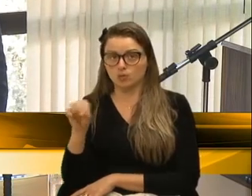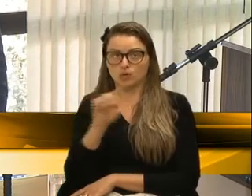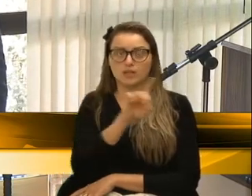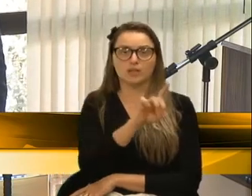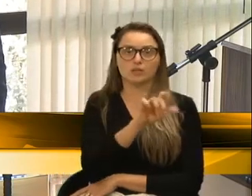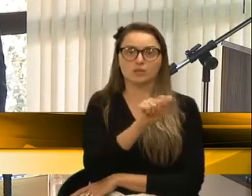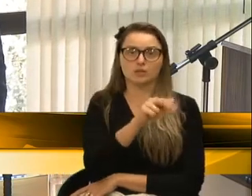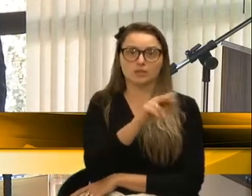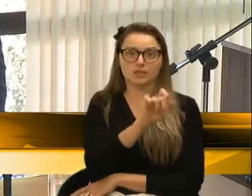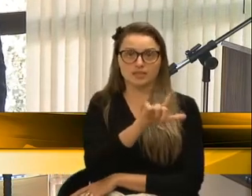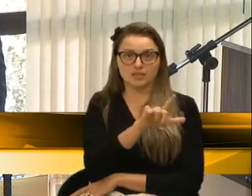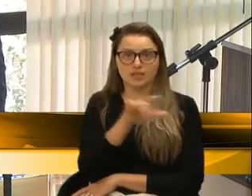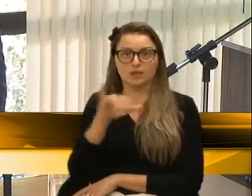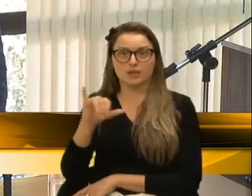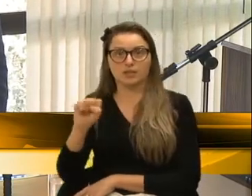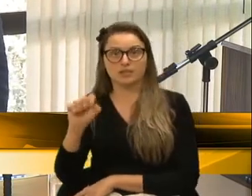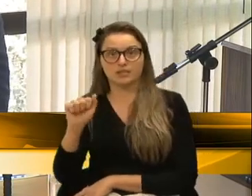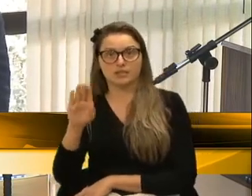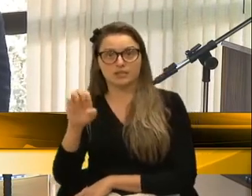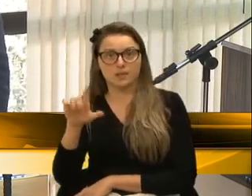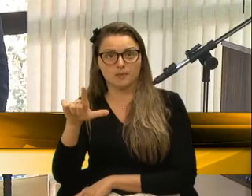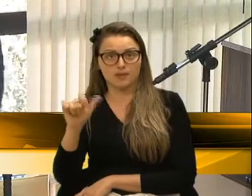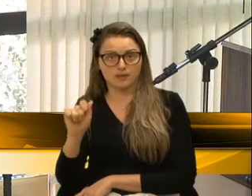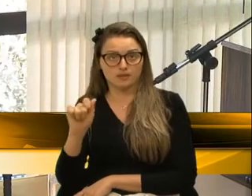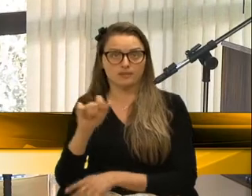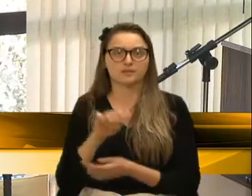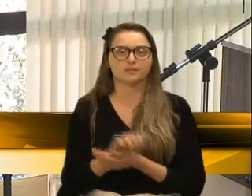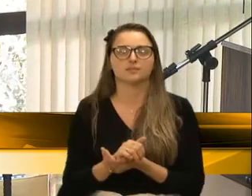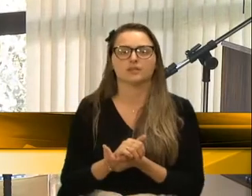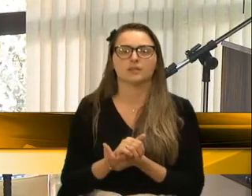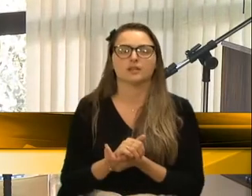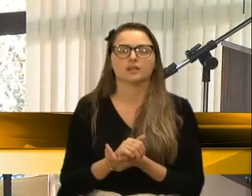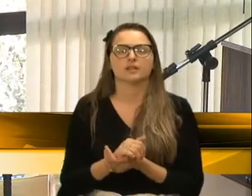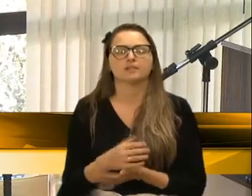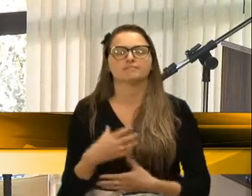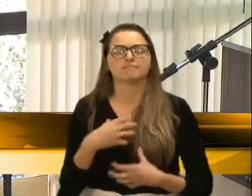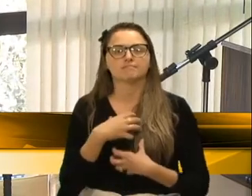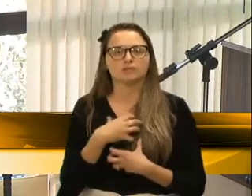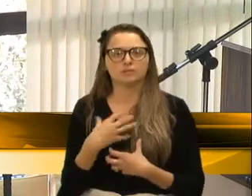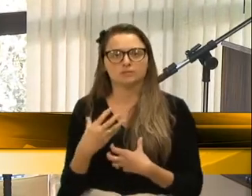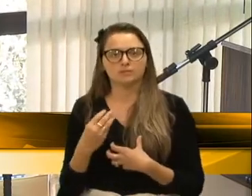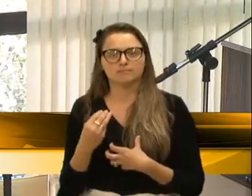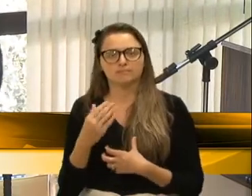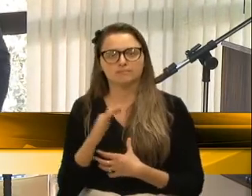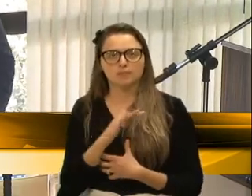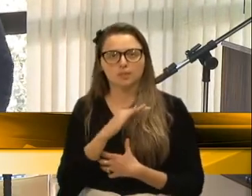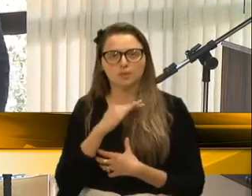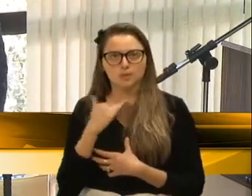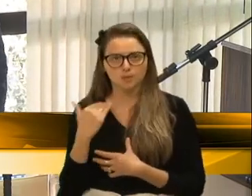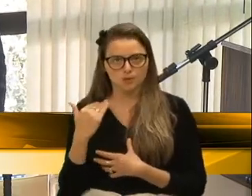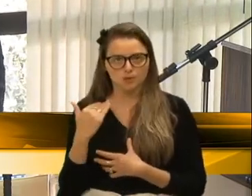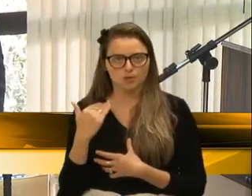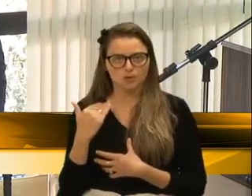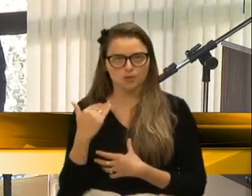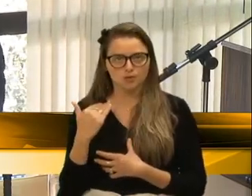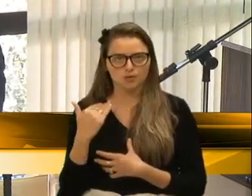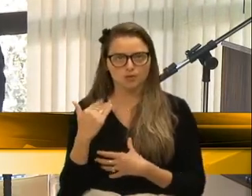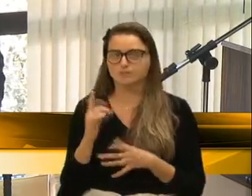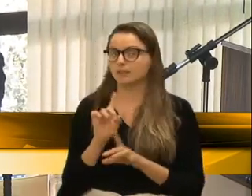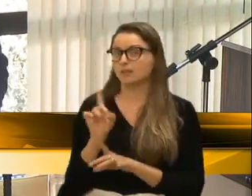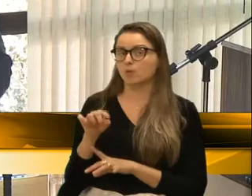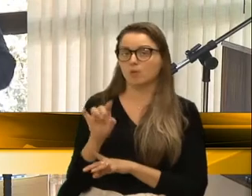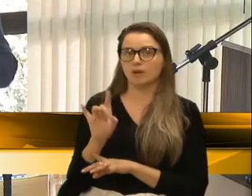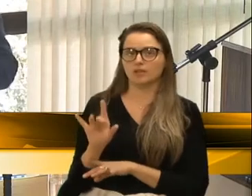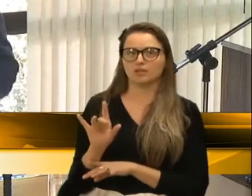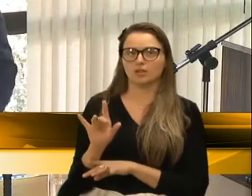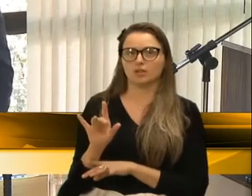Meneguce, a Isabela Meneguce Zanandrea. Então, fica aí o sentimento, esse voto de pesar, e não é apenas uma